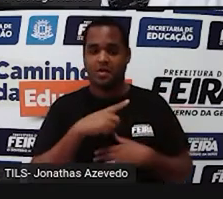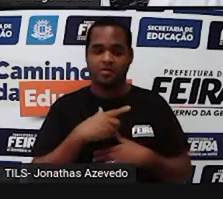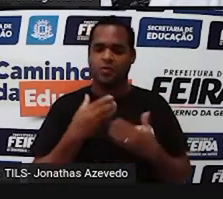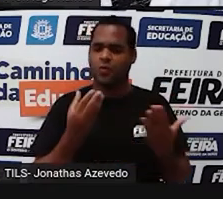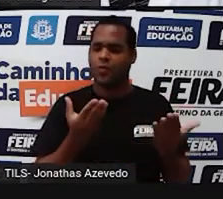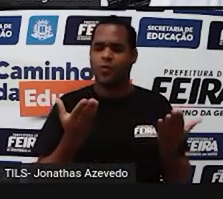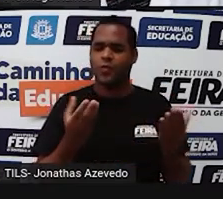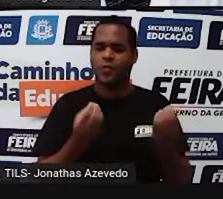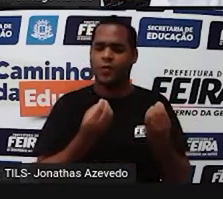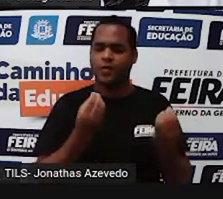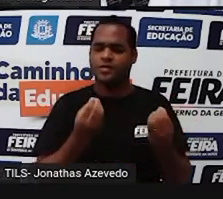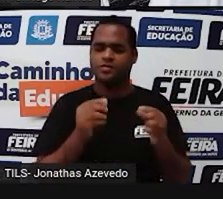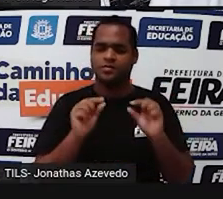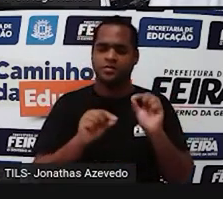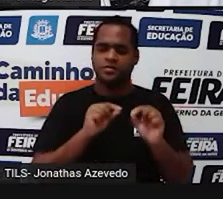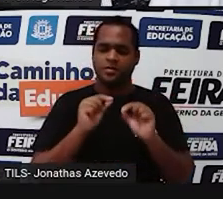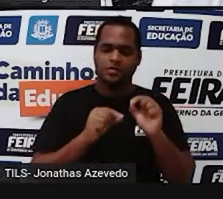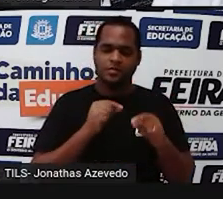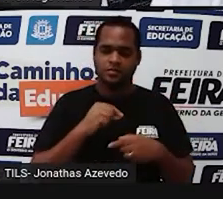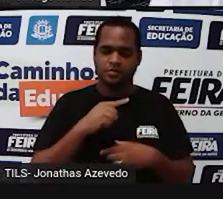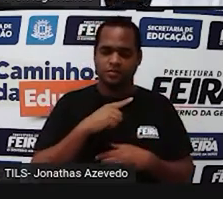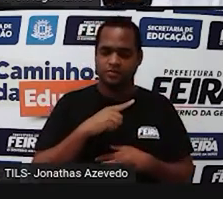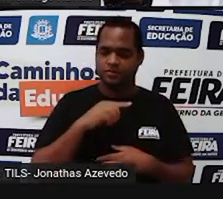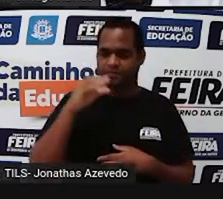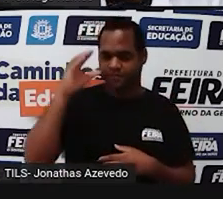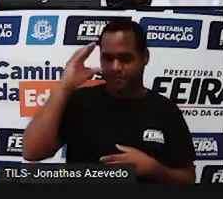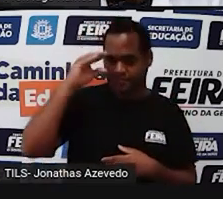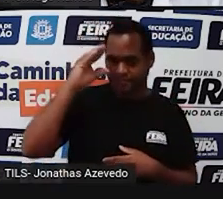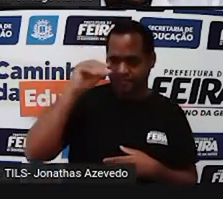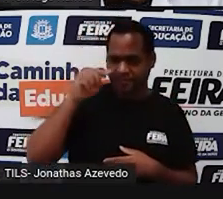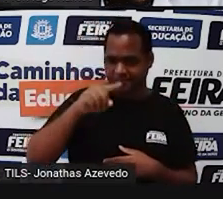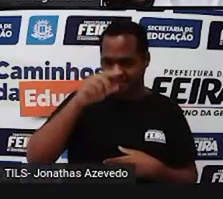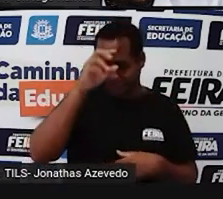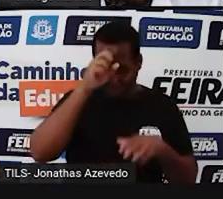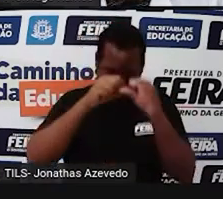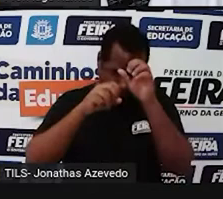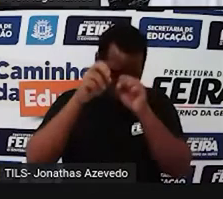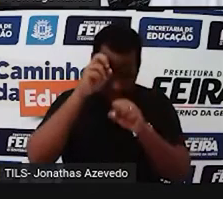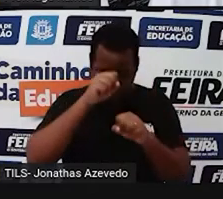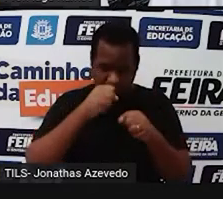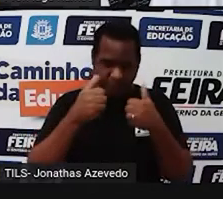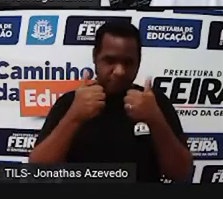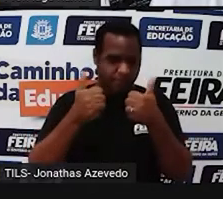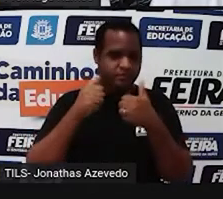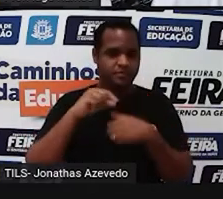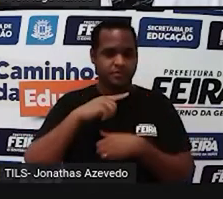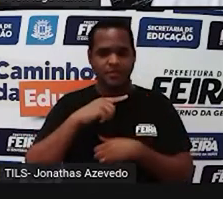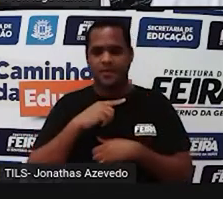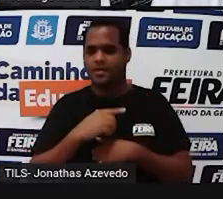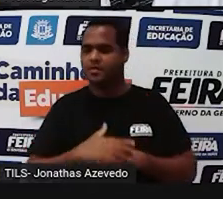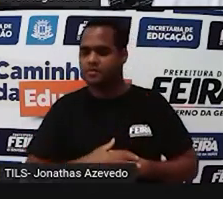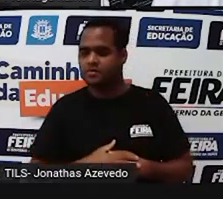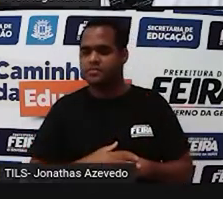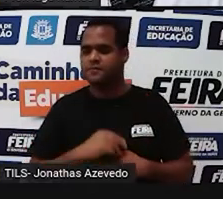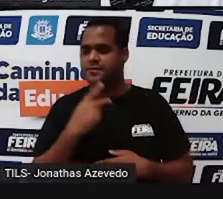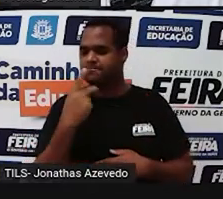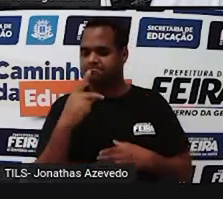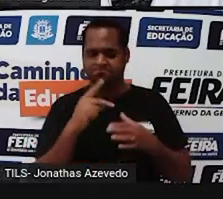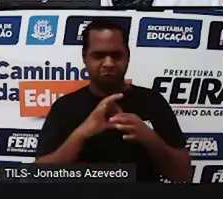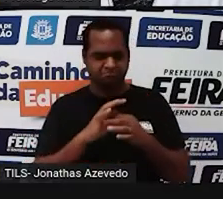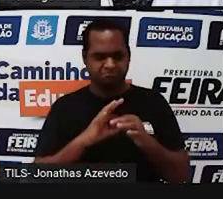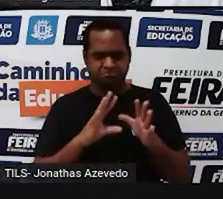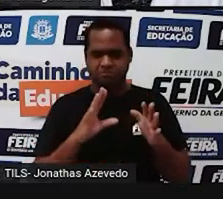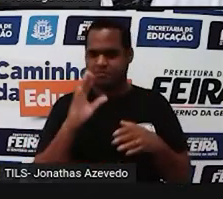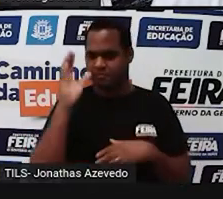estar hoje, né? Tá curioso, tá curiosa, né? Eu vou te deixar nessa curiosidade.